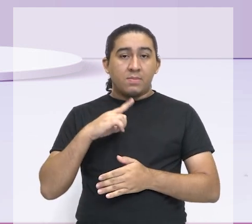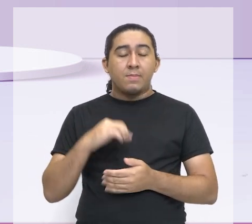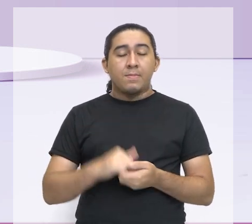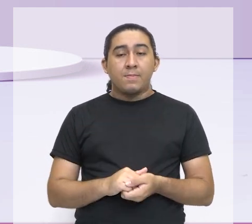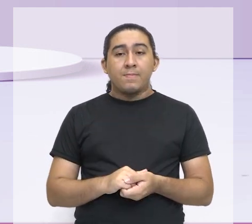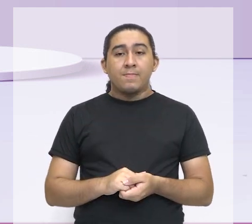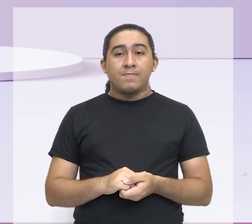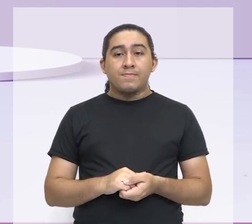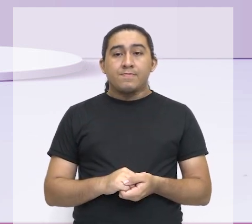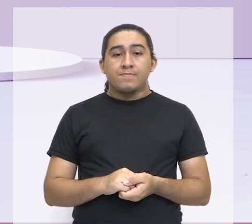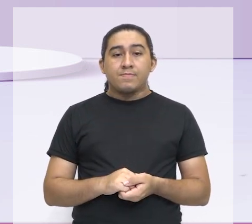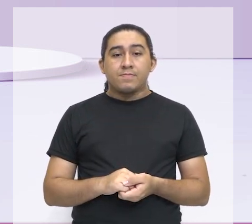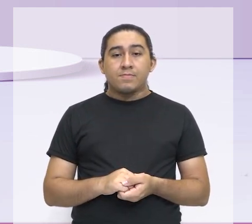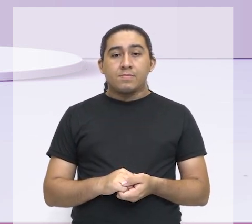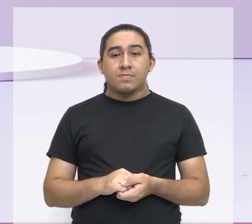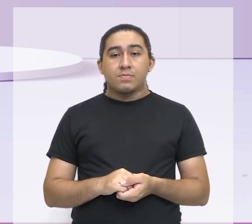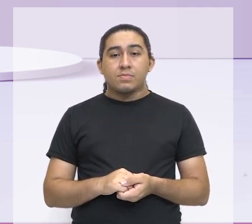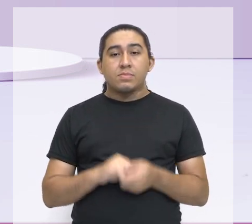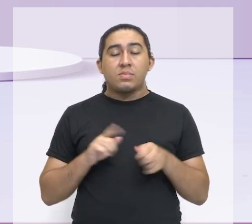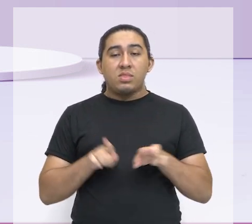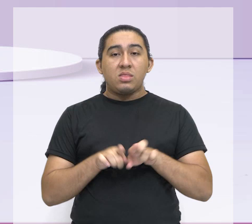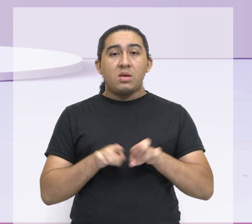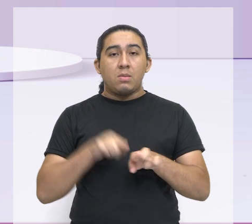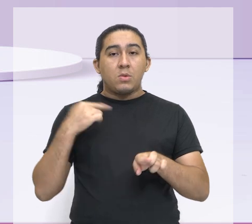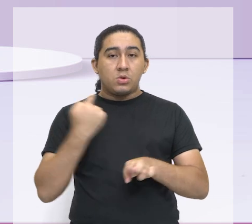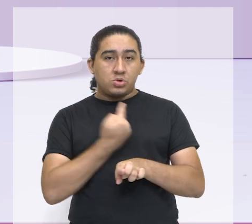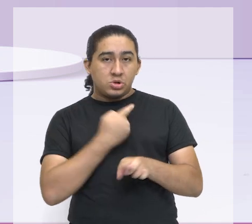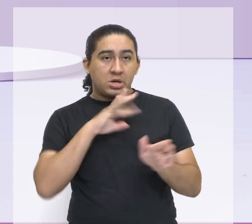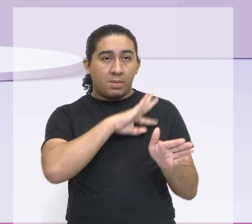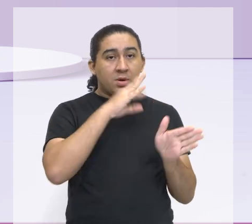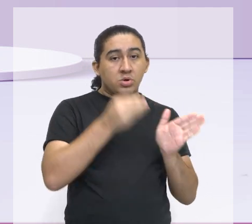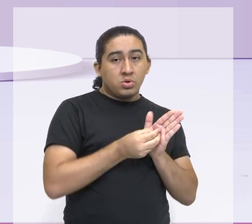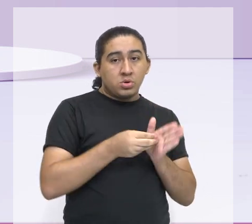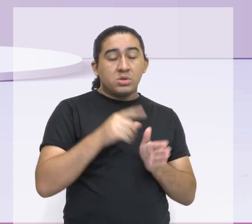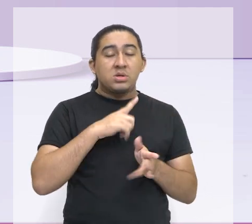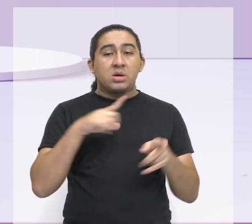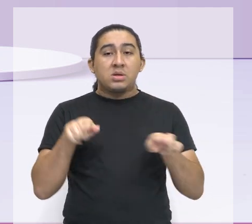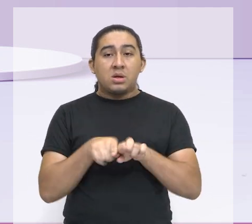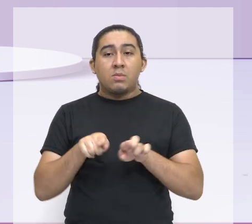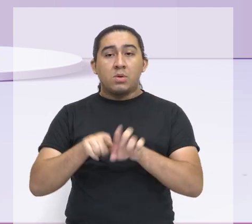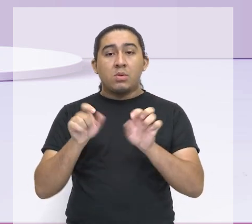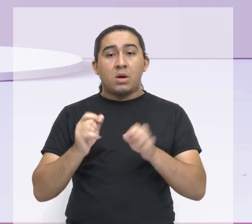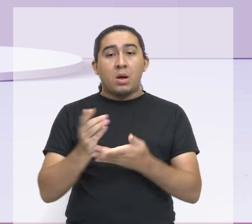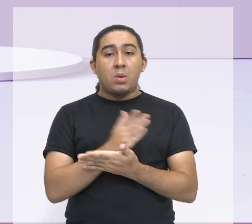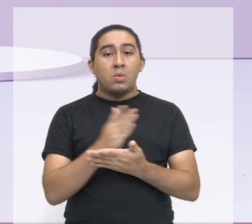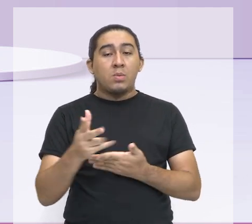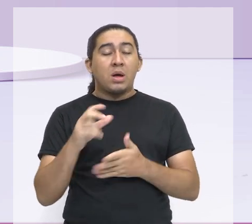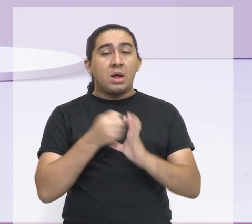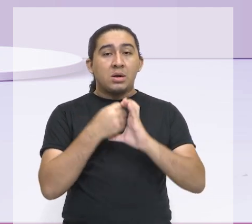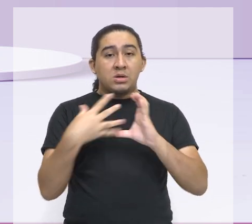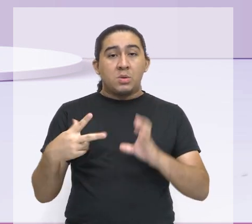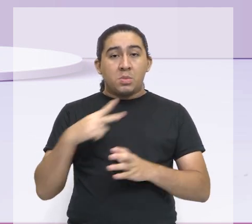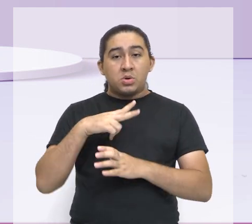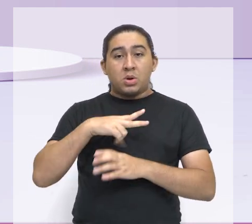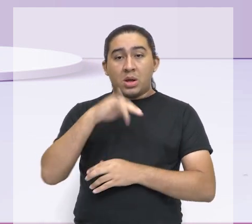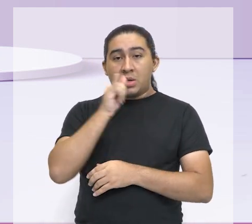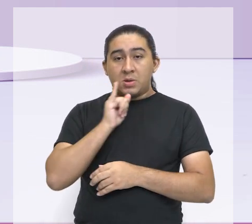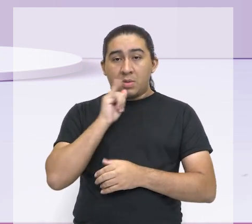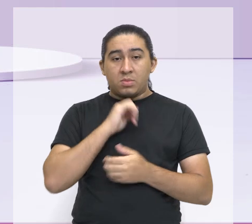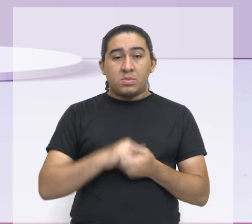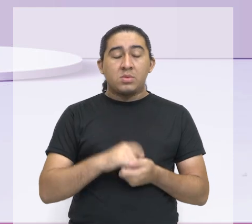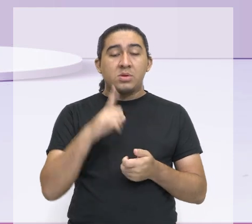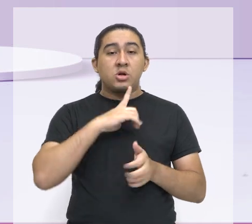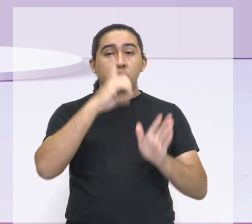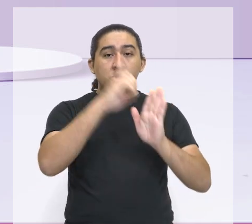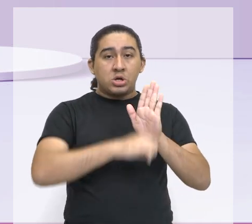isso. E aqui na nossa região amazônica, nós temos também algumas particularidades, como a questão dos direitos dos